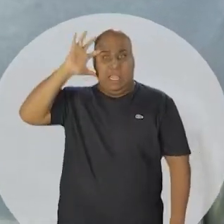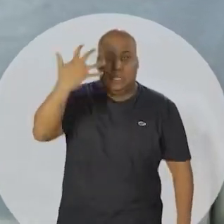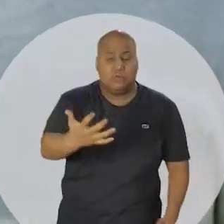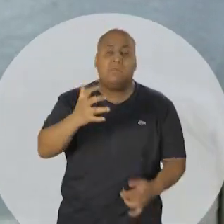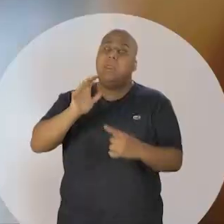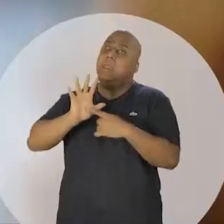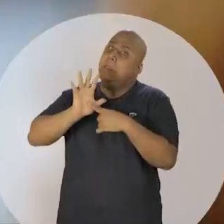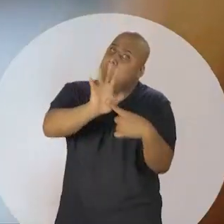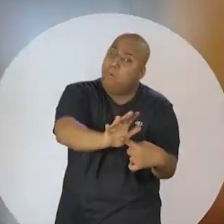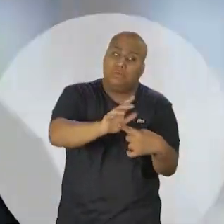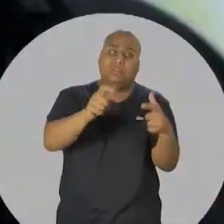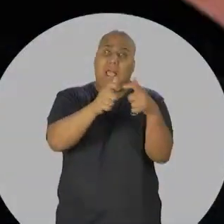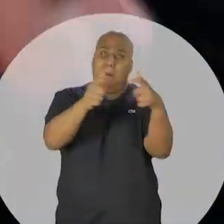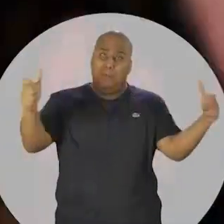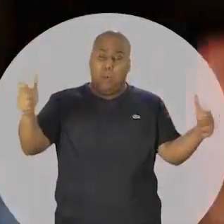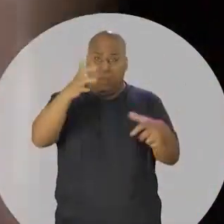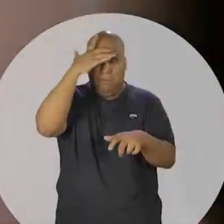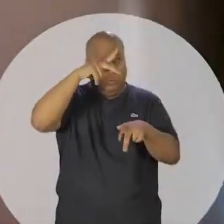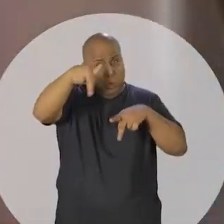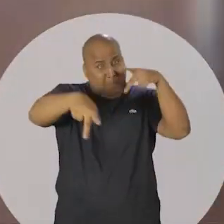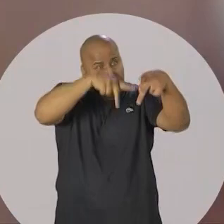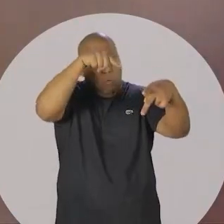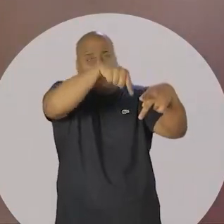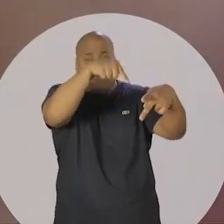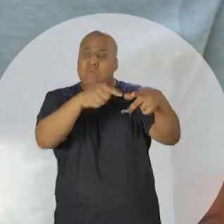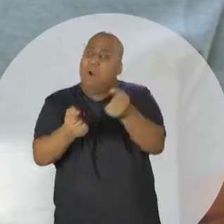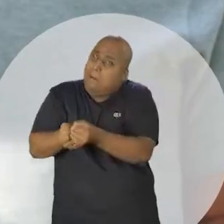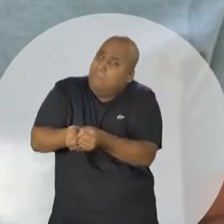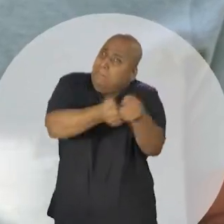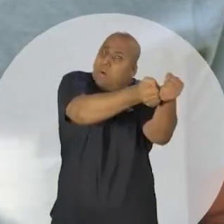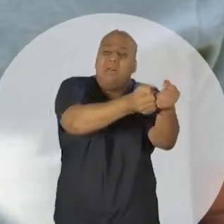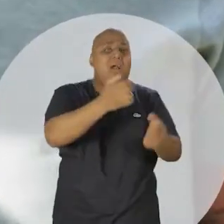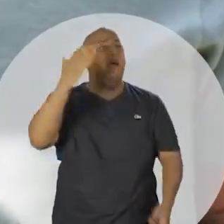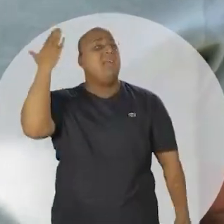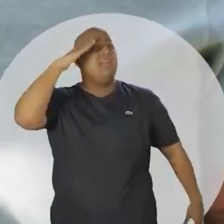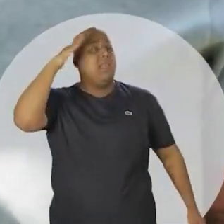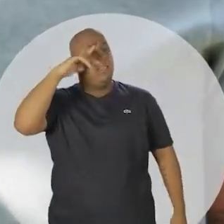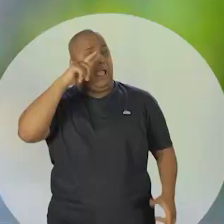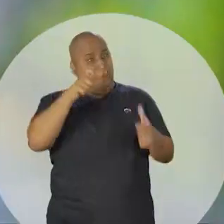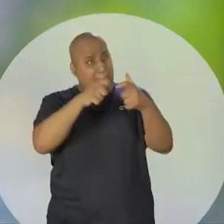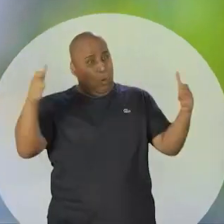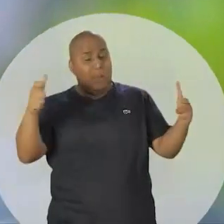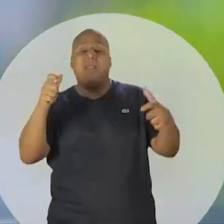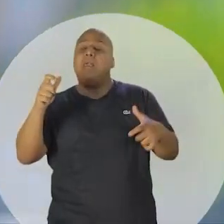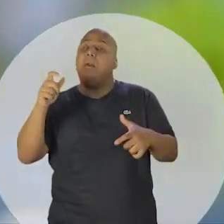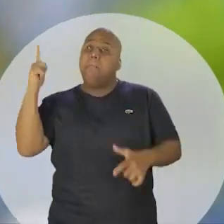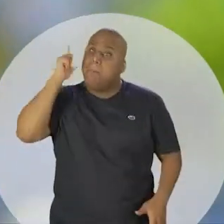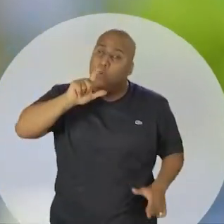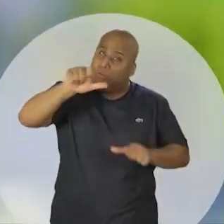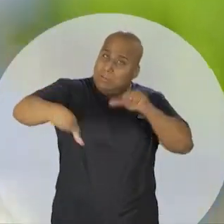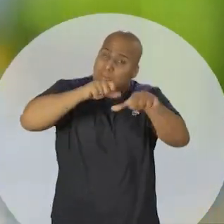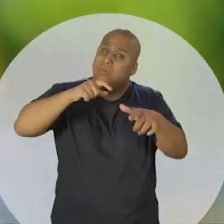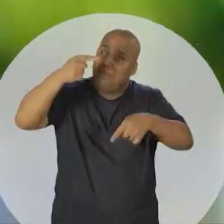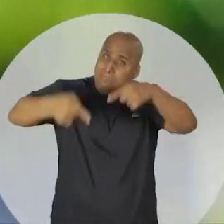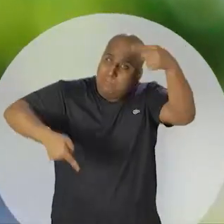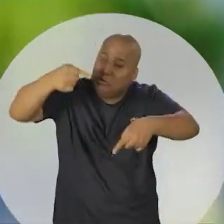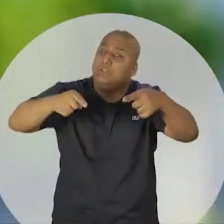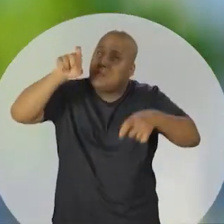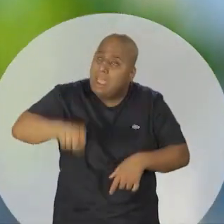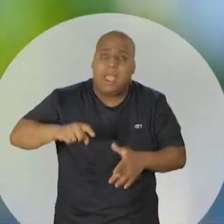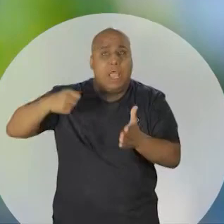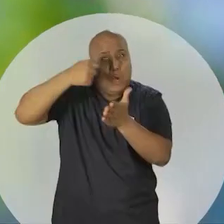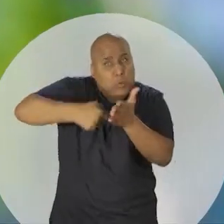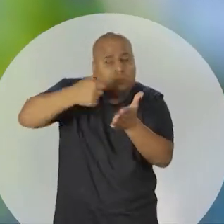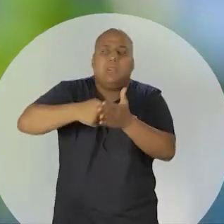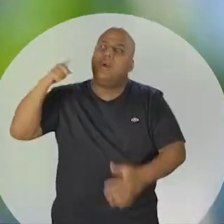que a gente tem que resolver, senão é a própria democracia que está em risco. E nós temos que ajudar o povo a entender que o remédio para a política ruim,